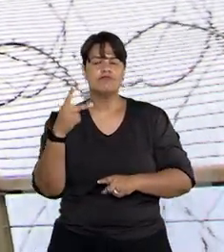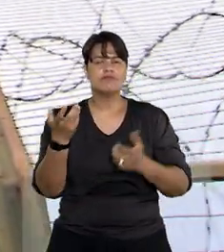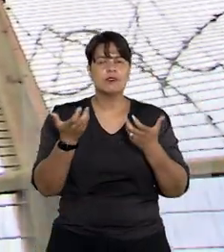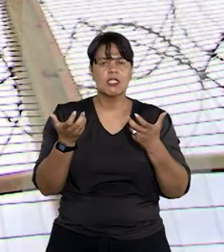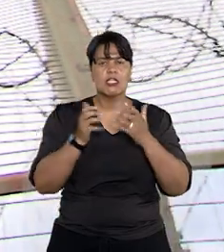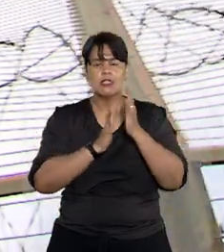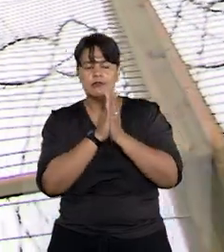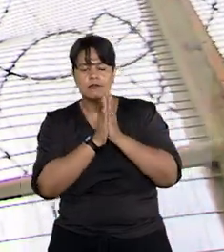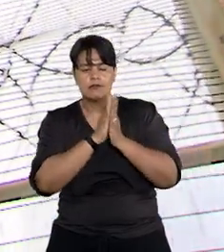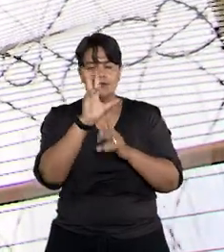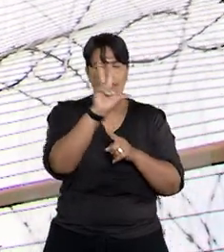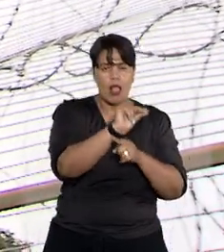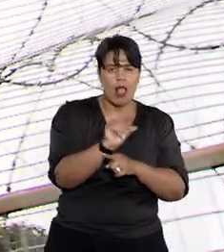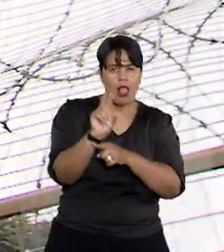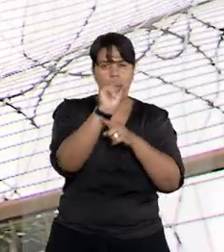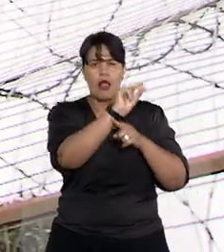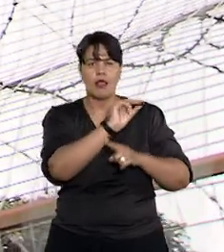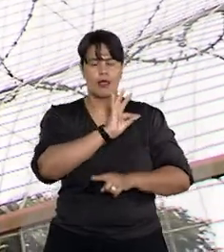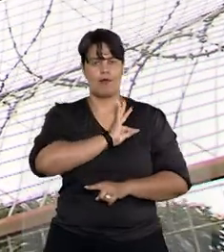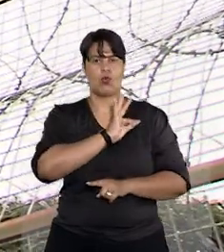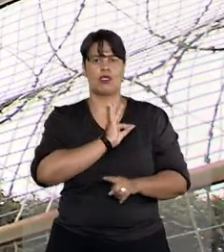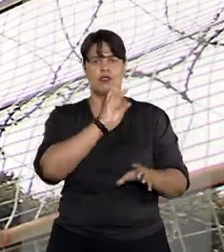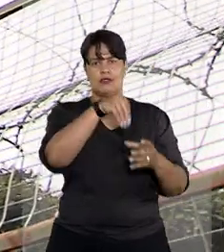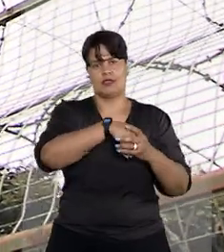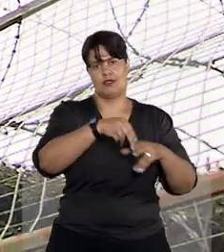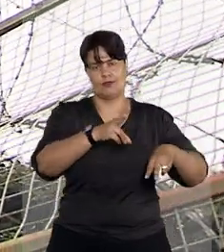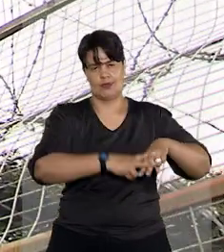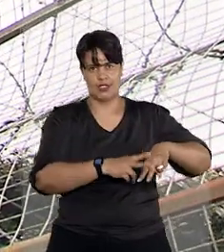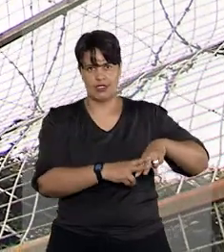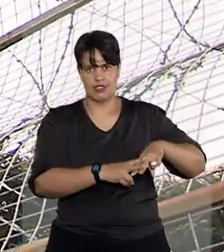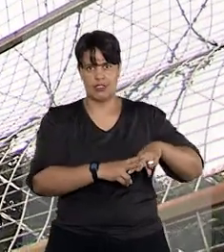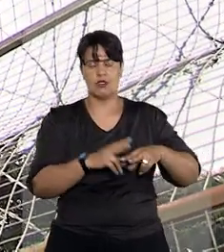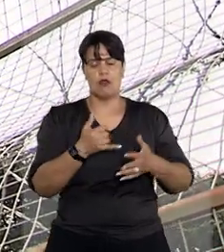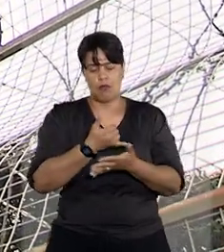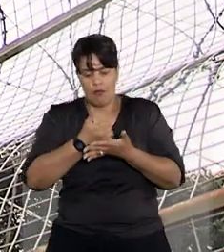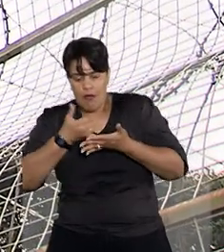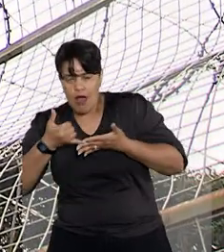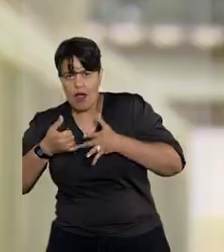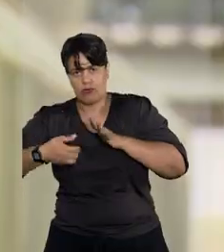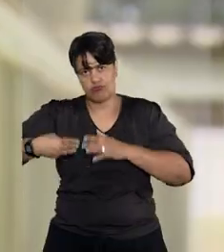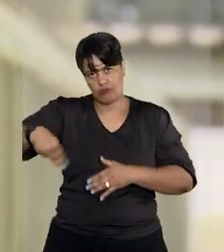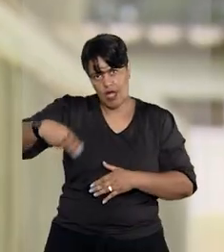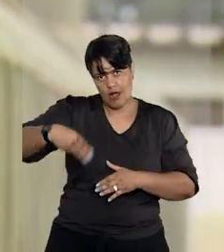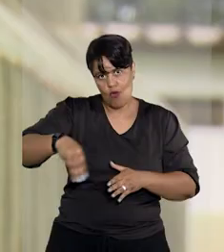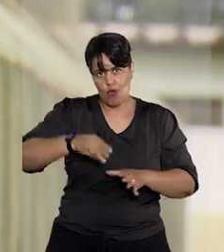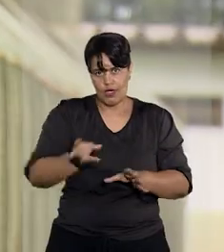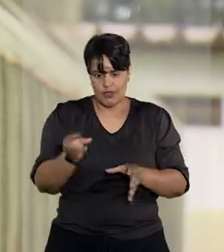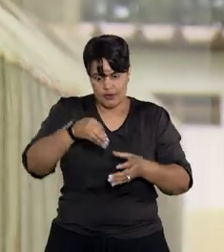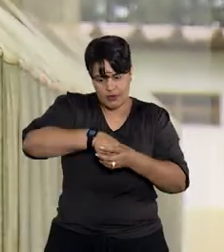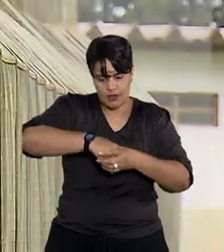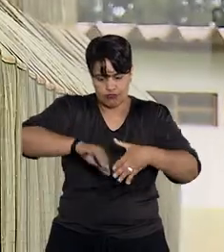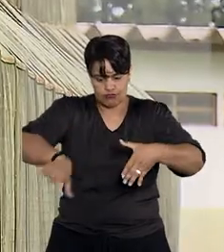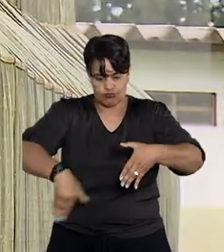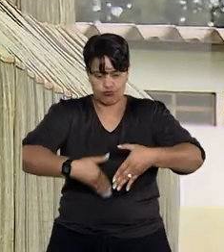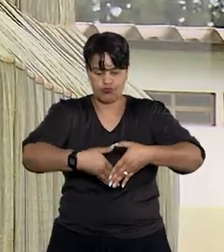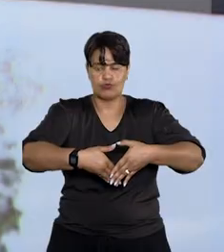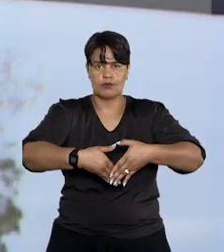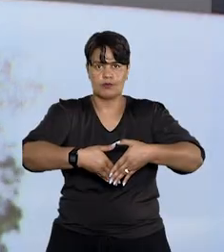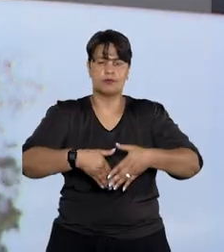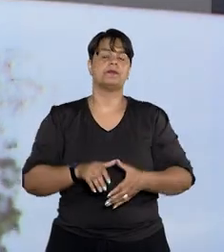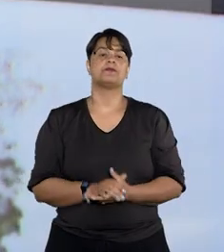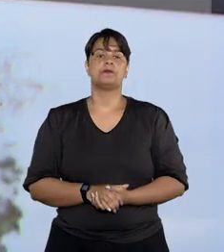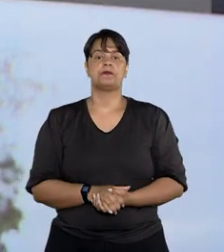ao tentar burlar a segurança do presídio com porções de maconha e cocaína escondidas na região pélvica.